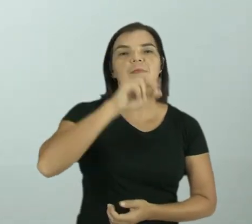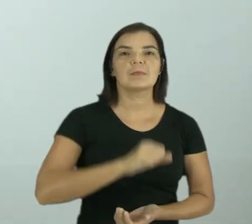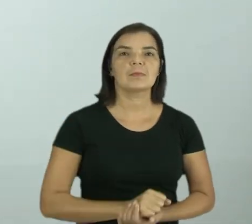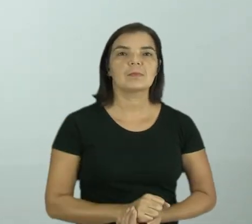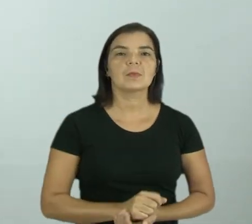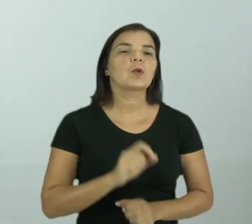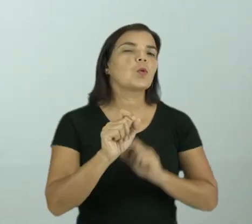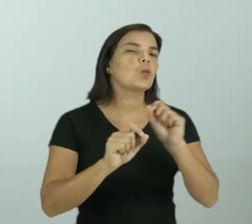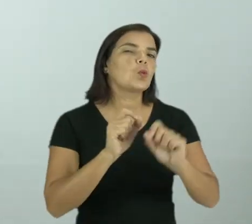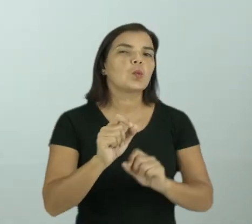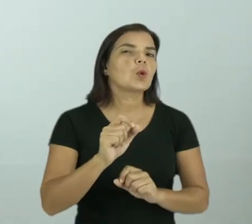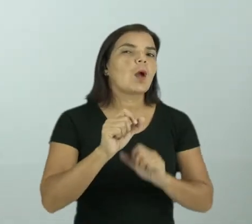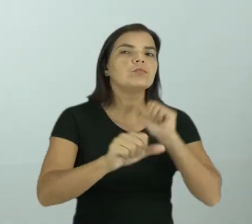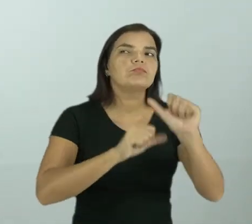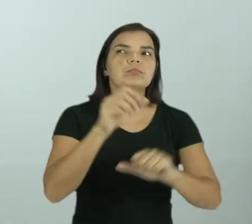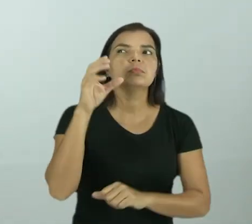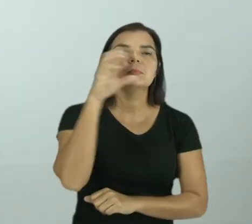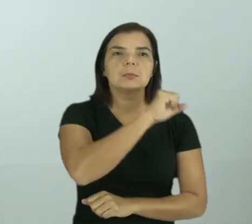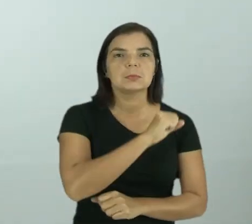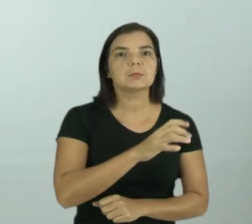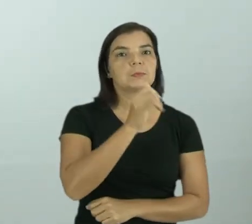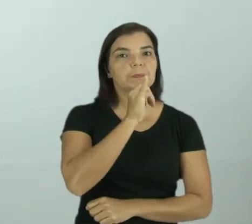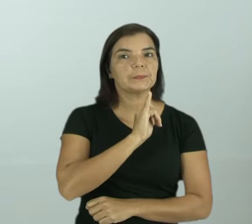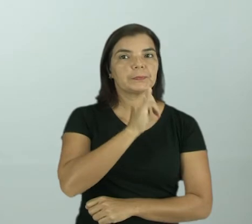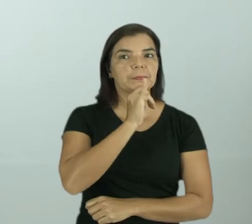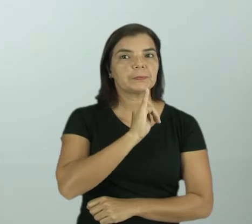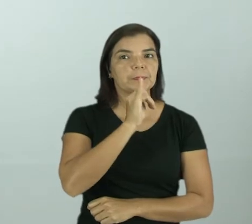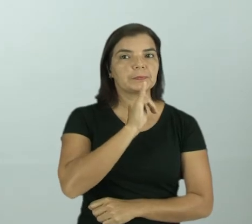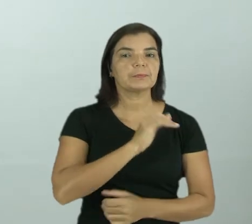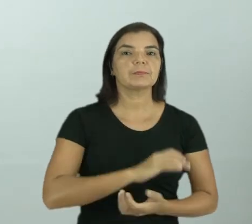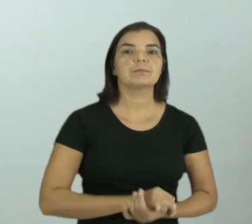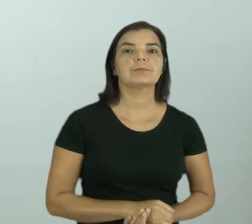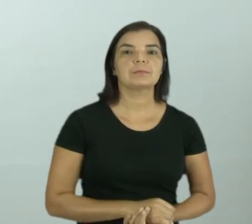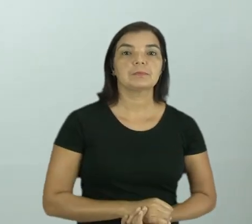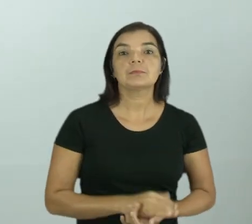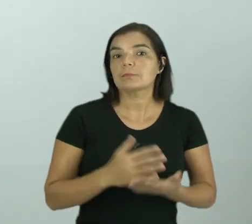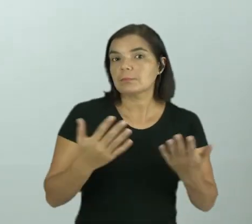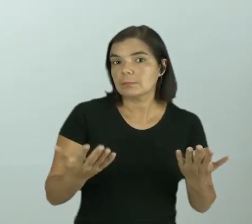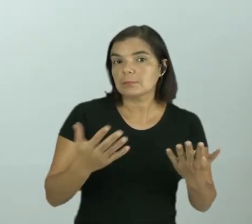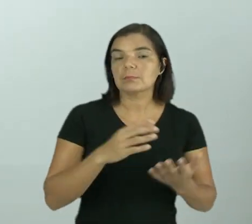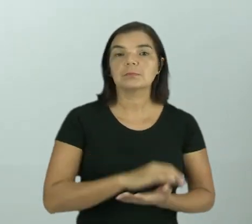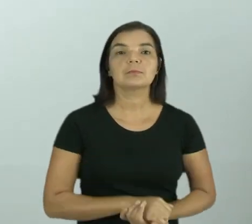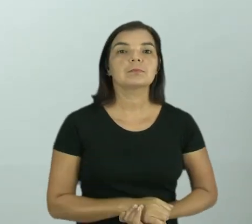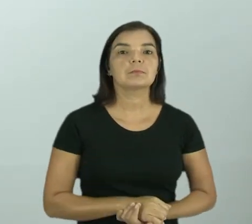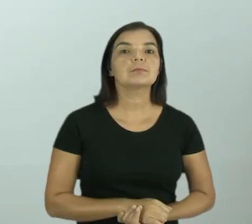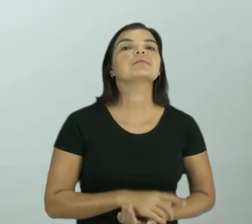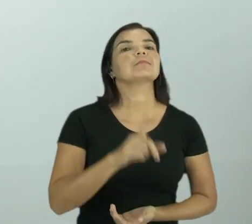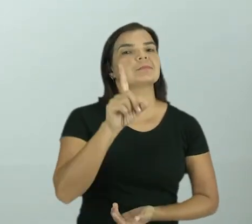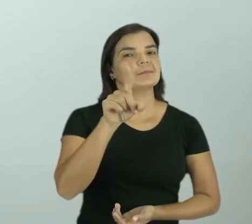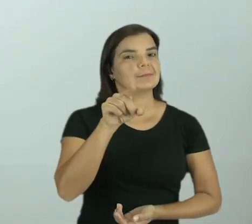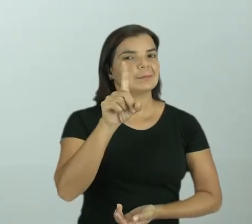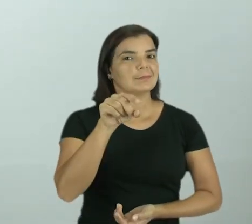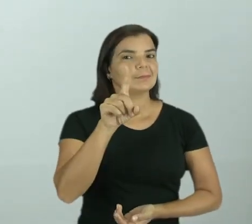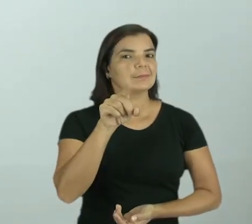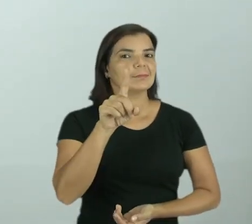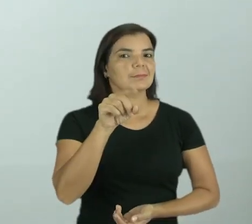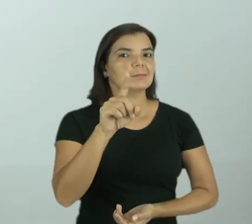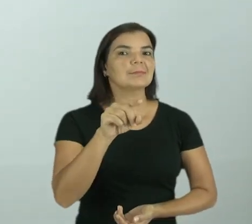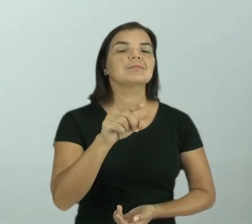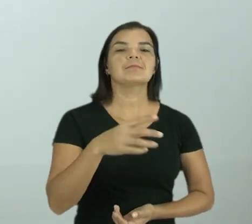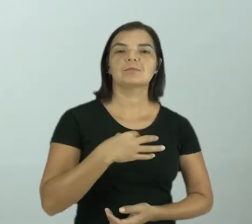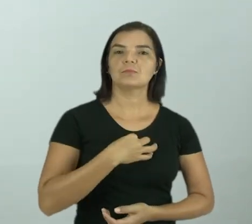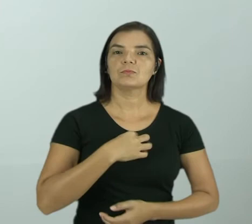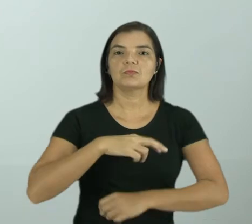O que é uma mudança rápida? Um exemplo. Hã? Isso. O